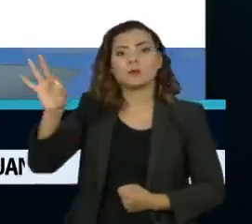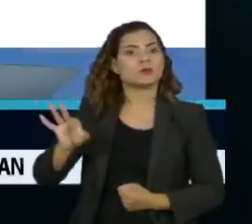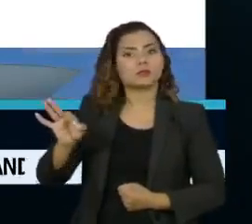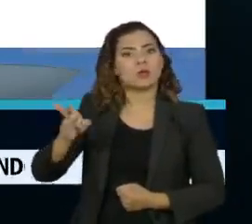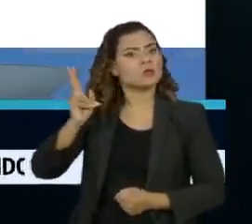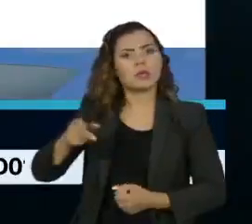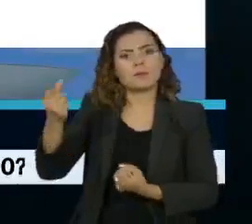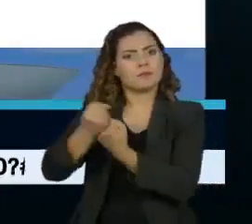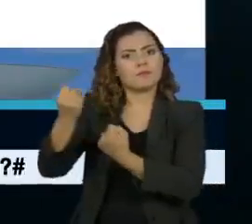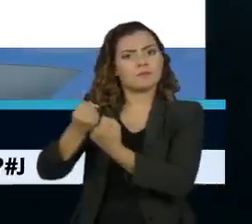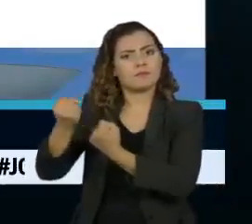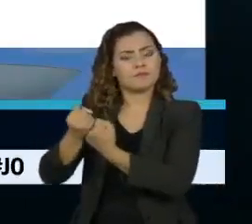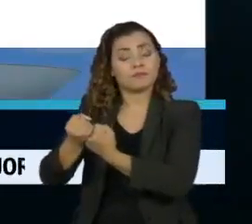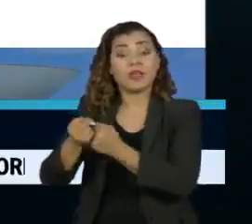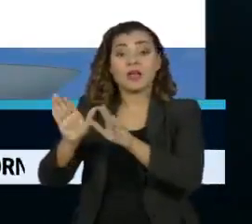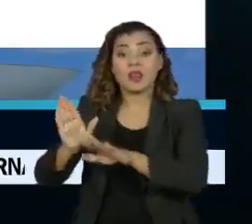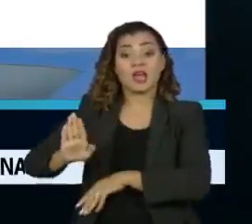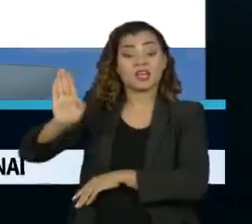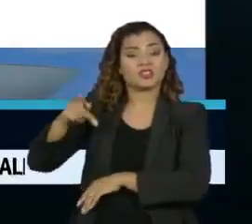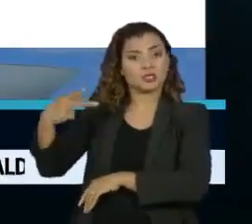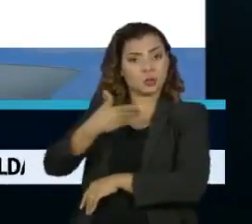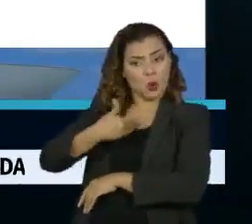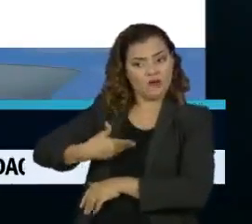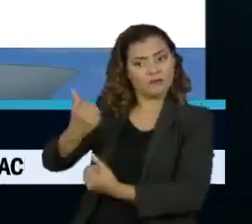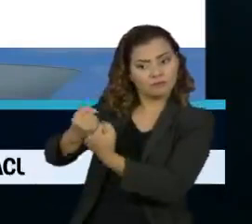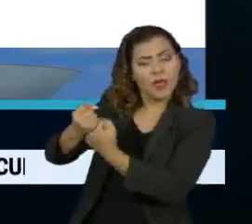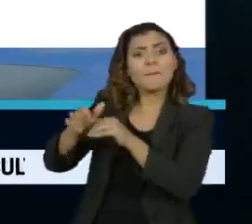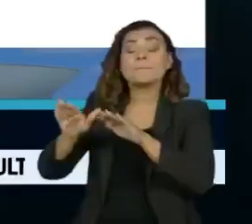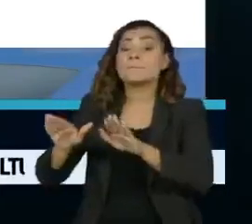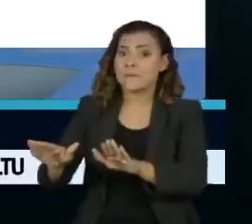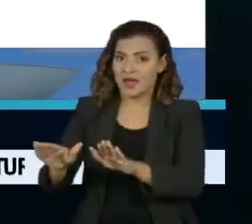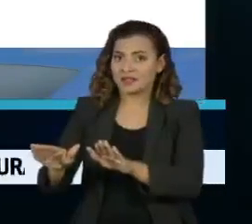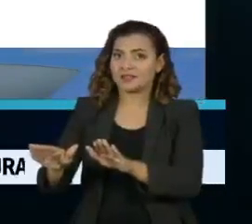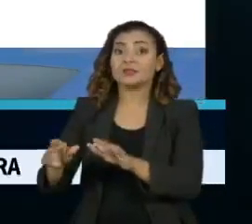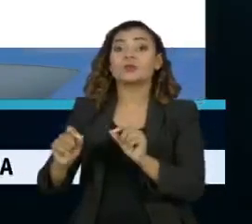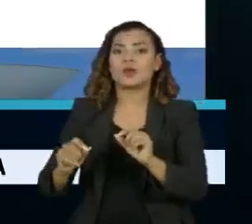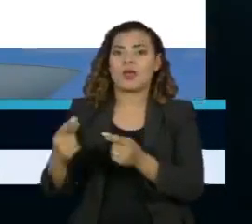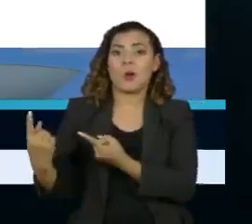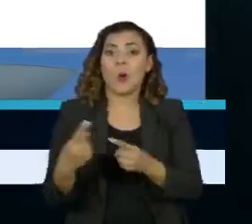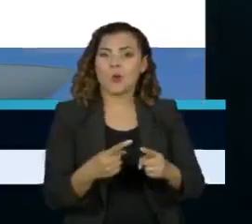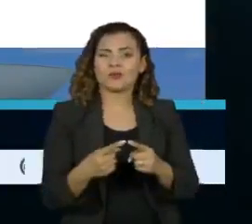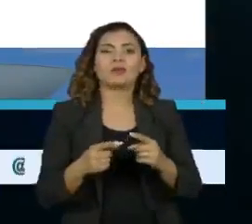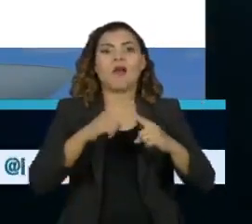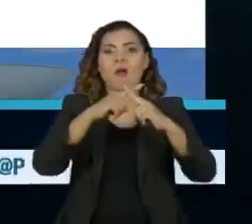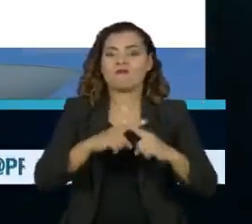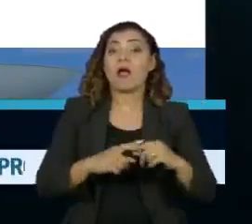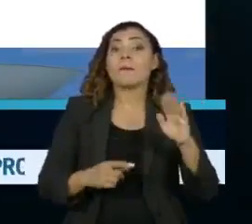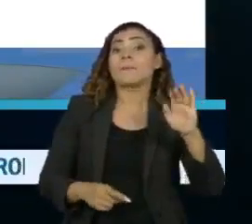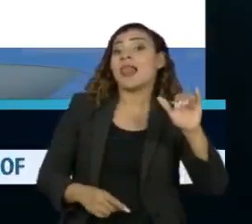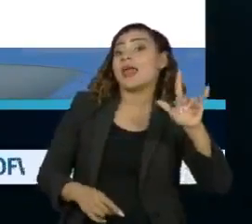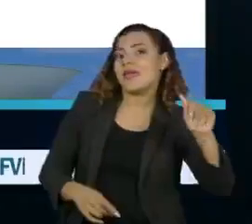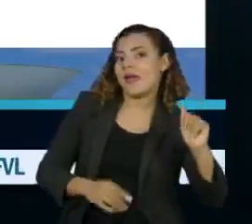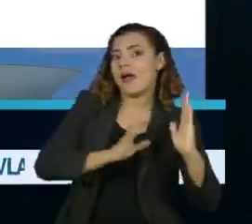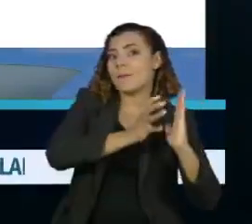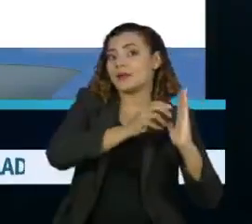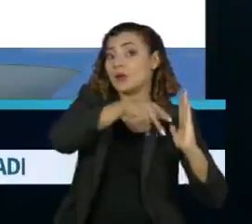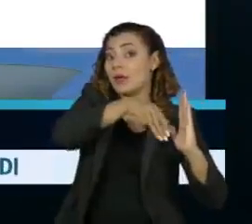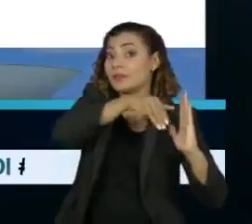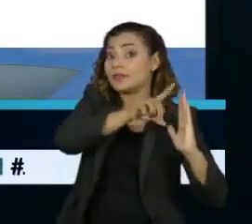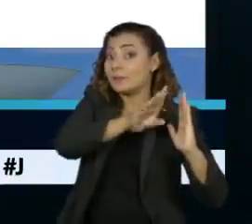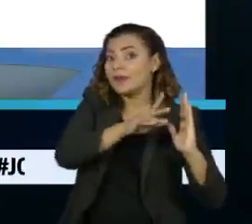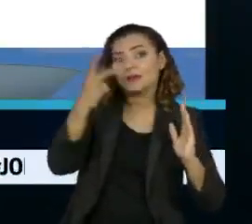das vezes. Apesar de ser o candidato governista, é superado pelo provável adversário, Baleia Rossi, do MDB de São Paulo.